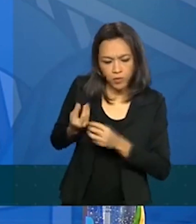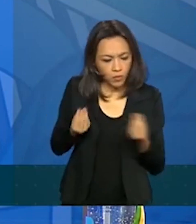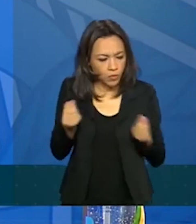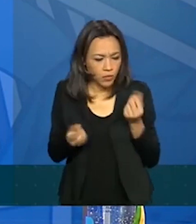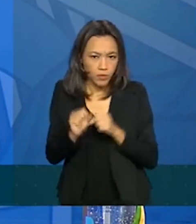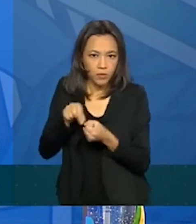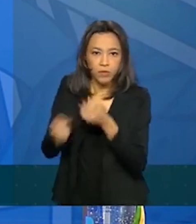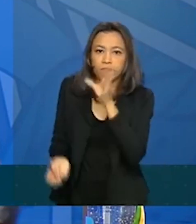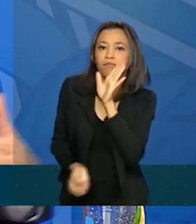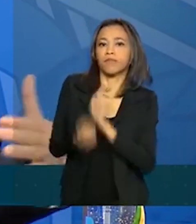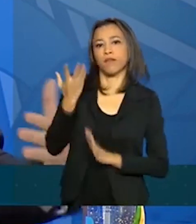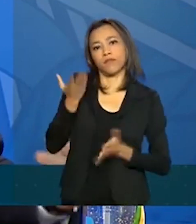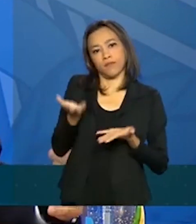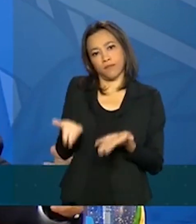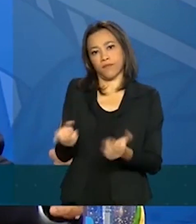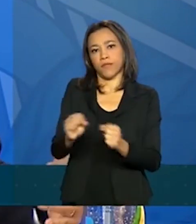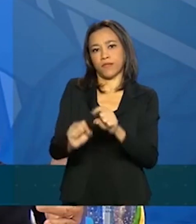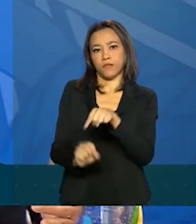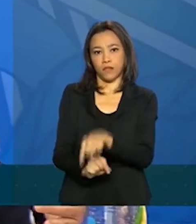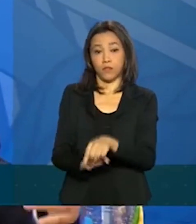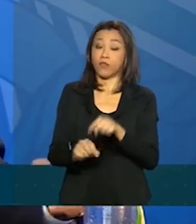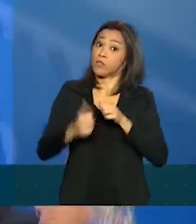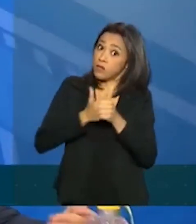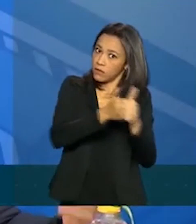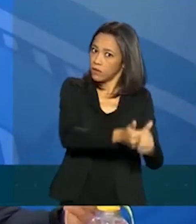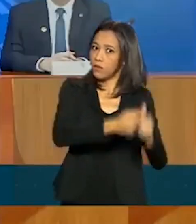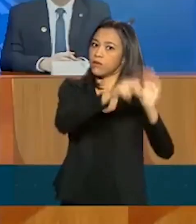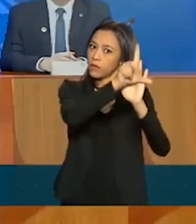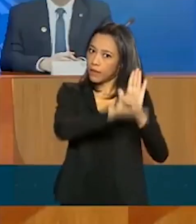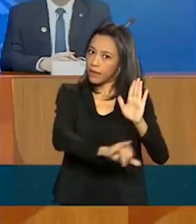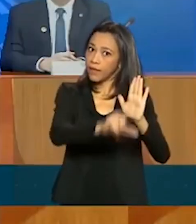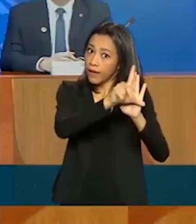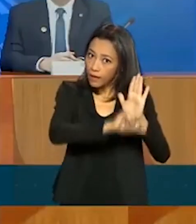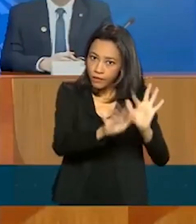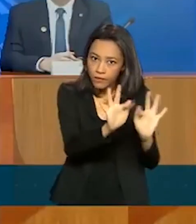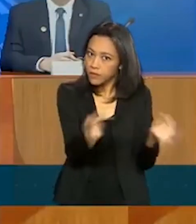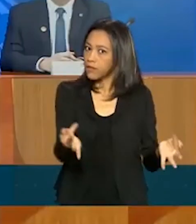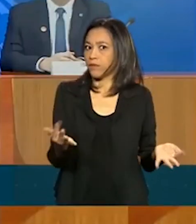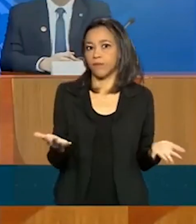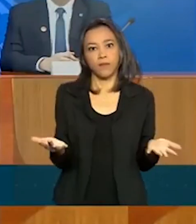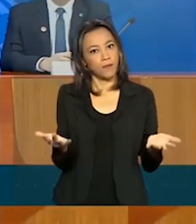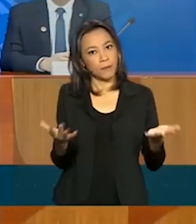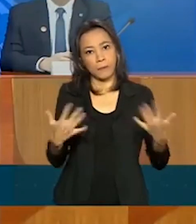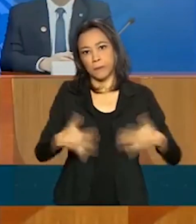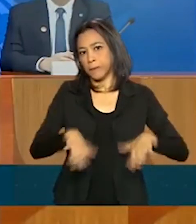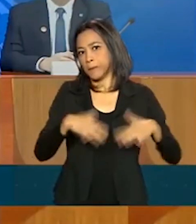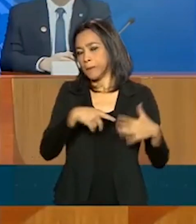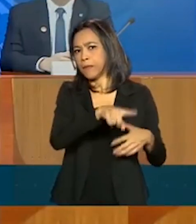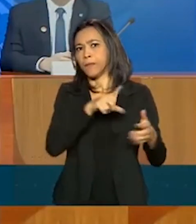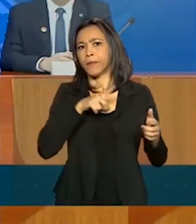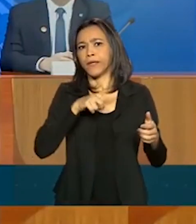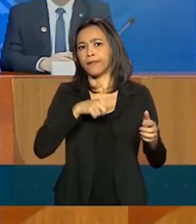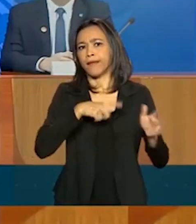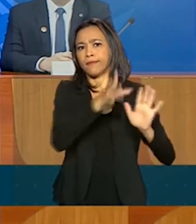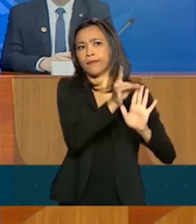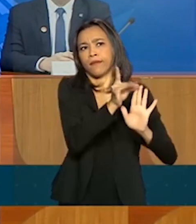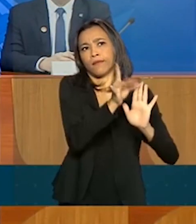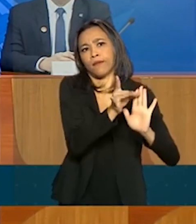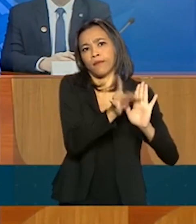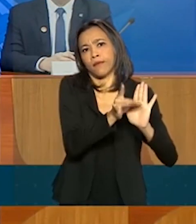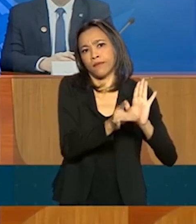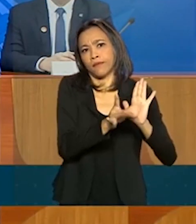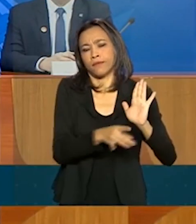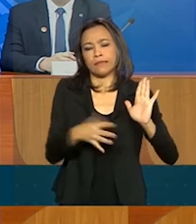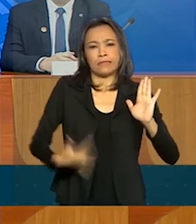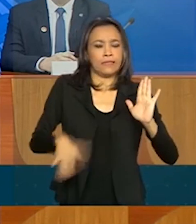poder fazer, dentro do que determina a lei, e a lei é complexa, eu volto a dizer isso, ela cria uma série de